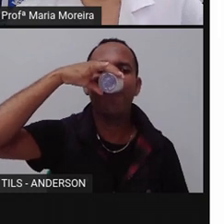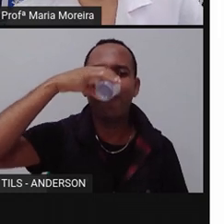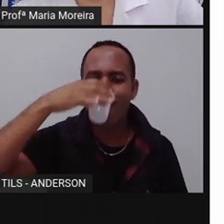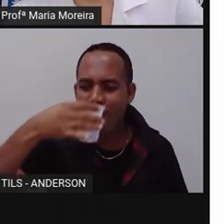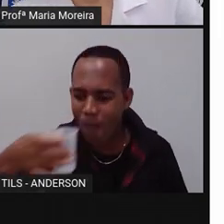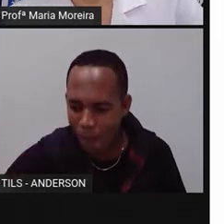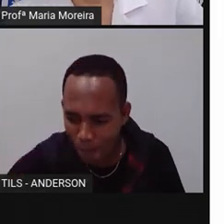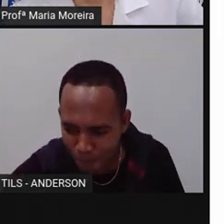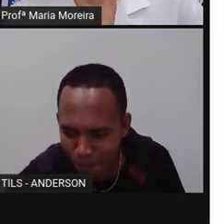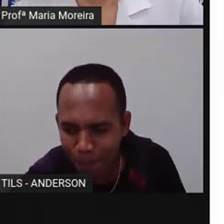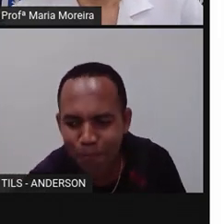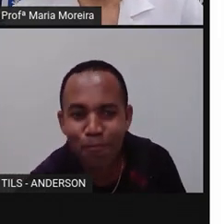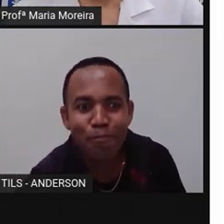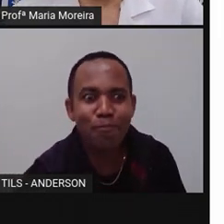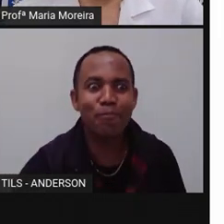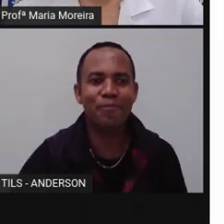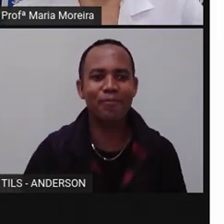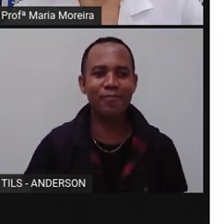tomar água.